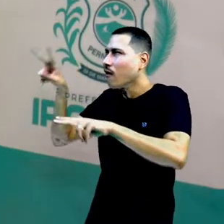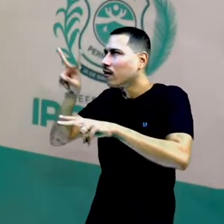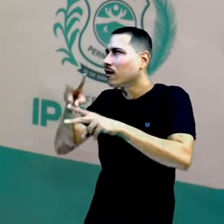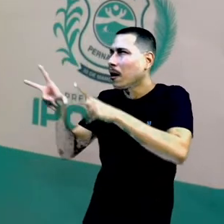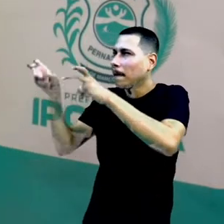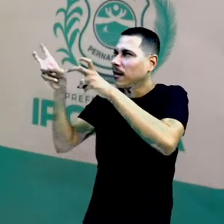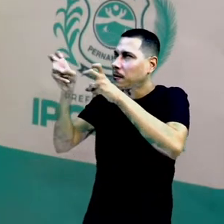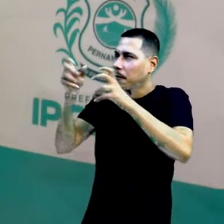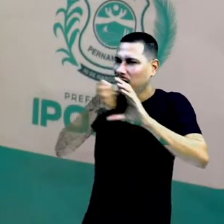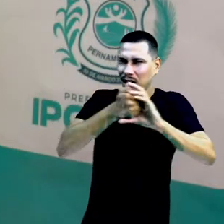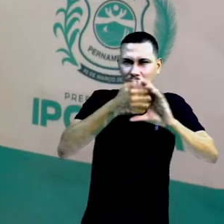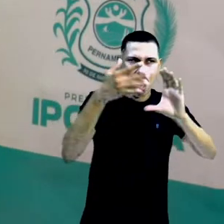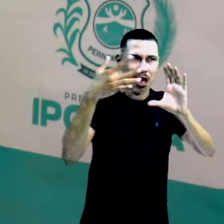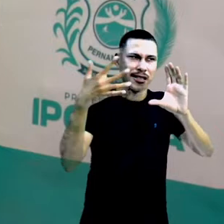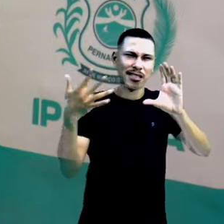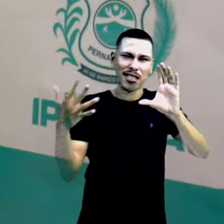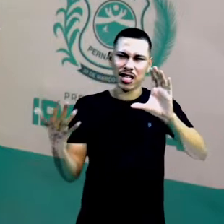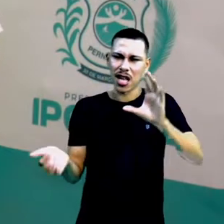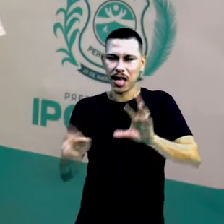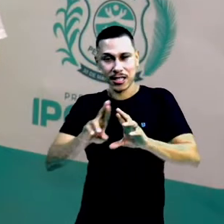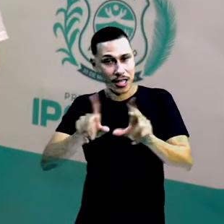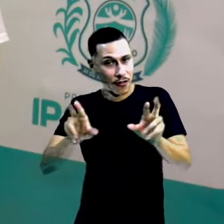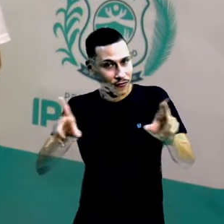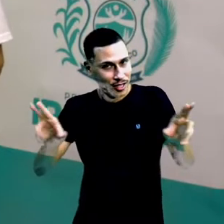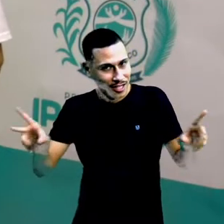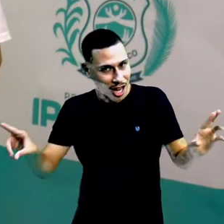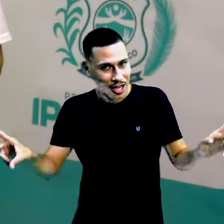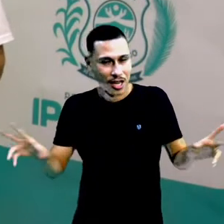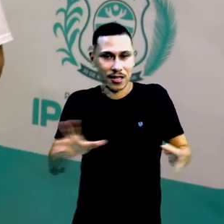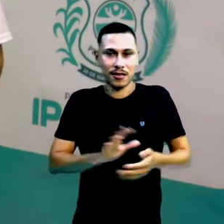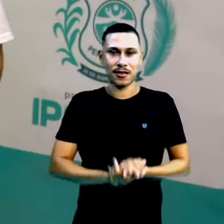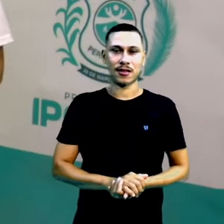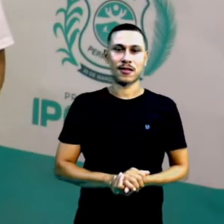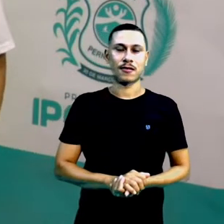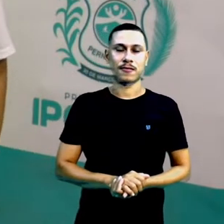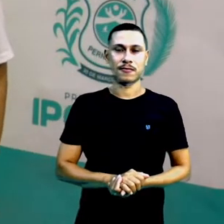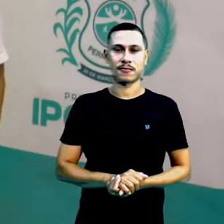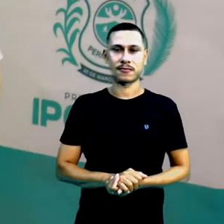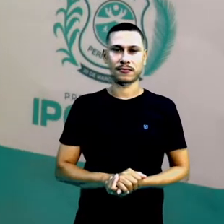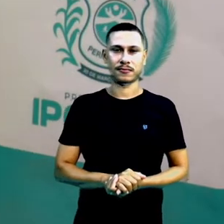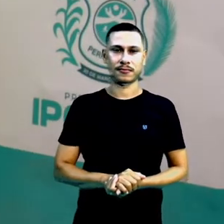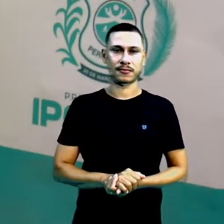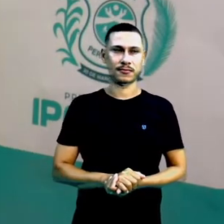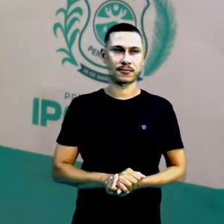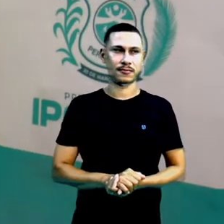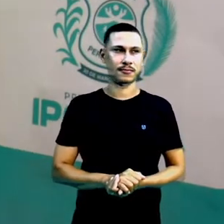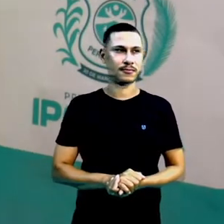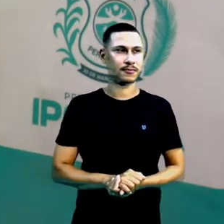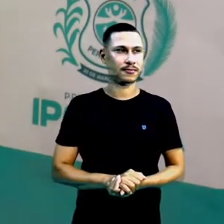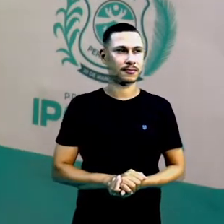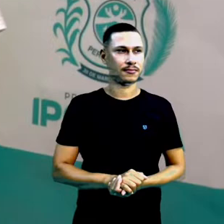têm características totalmente diferentes de outros. Outros têm características iguais. Vamos lá.